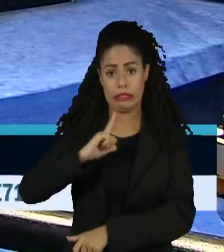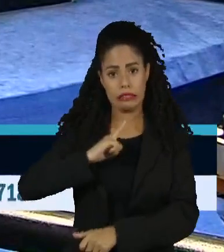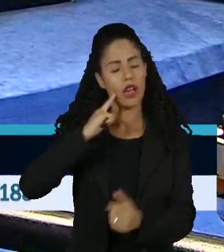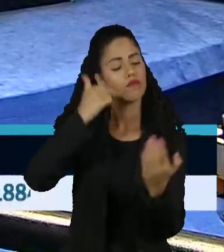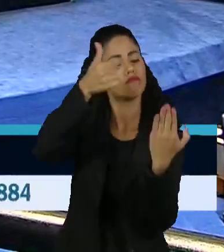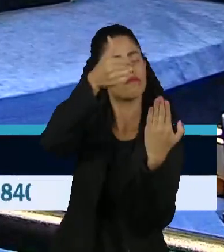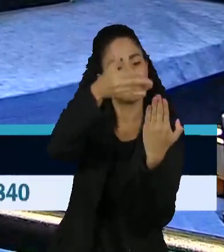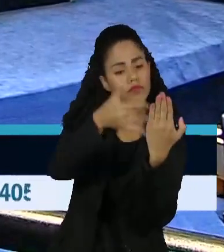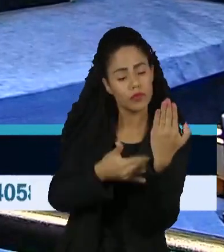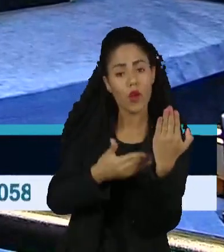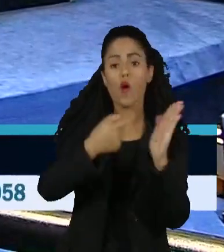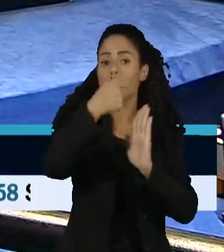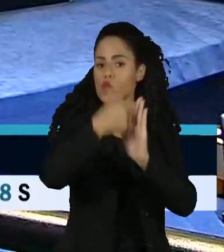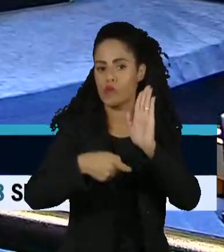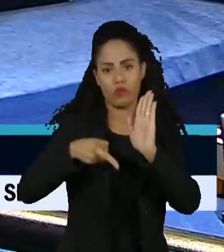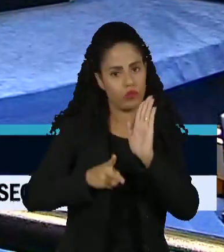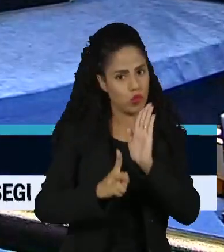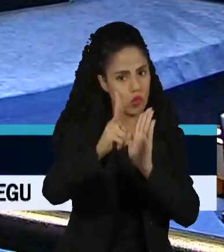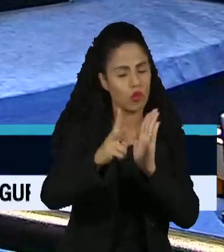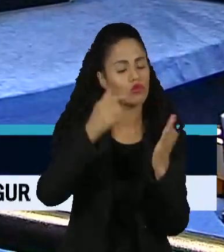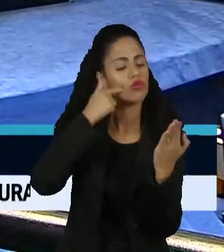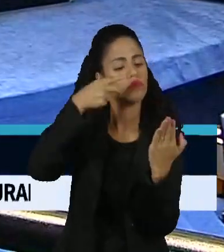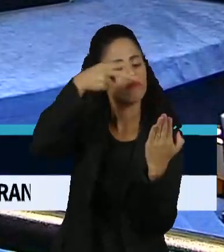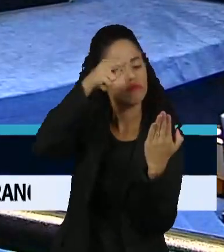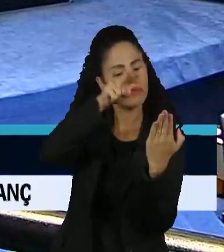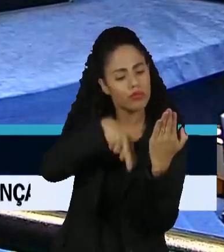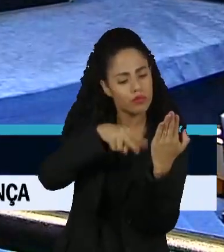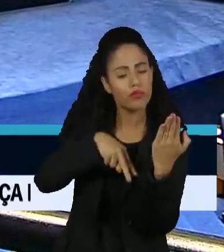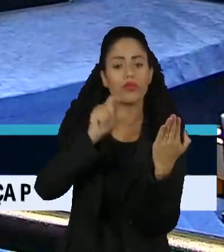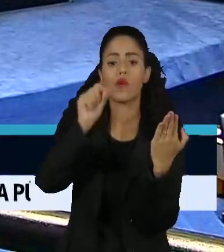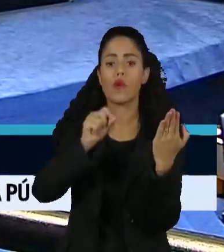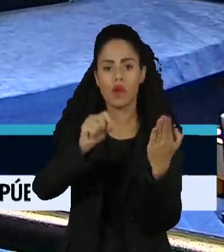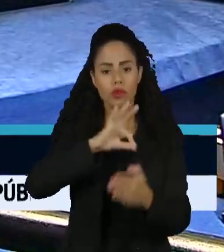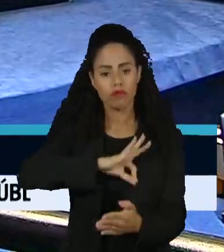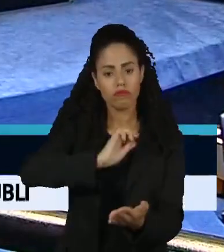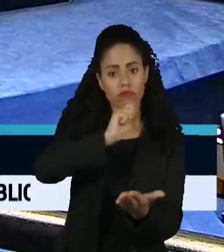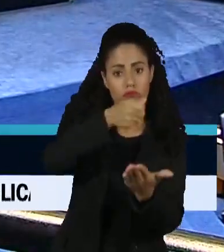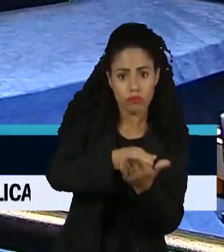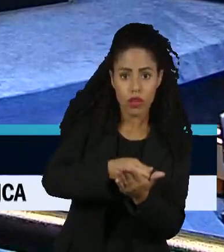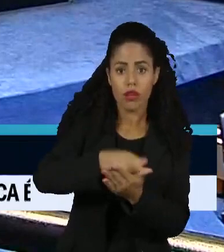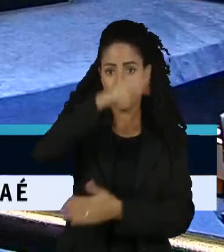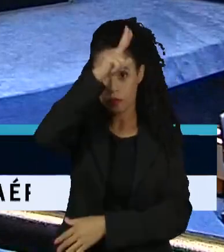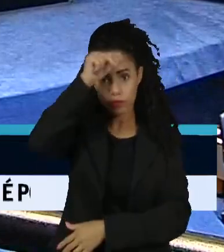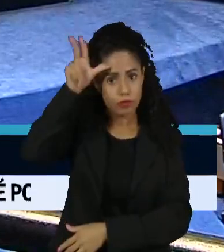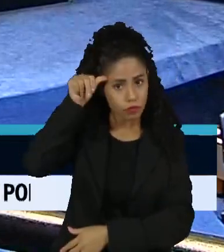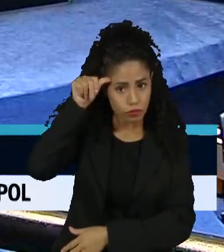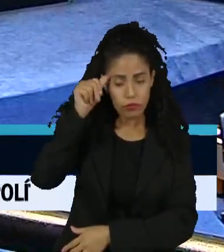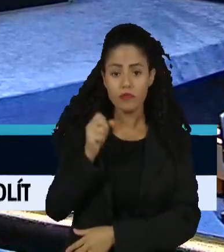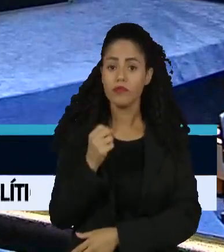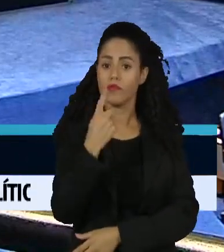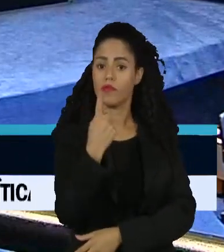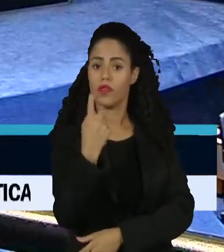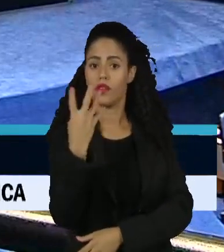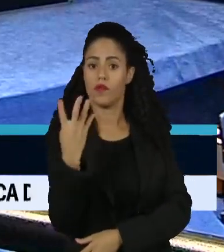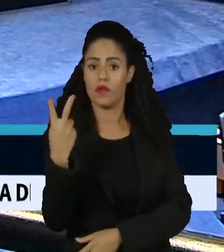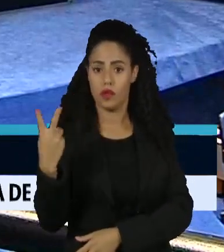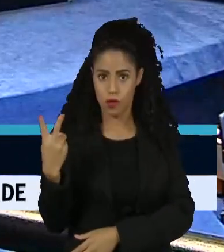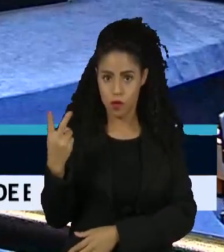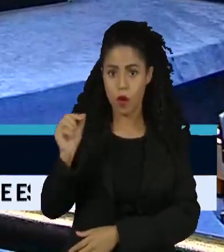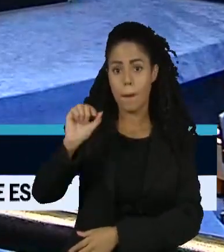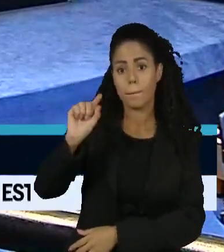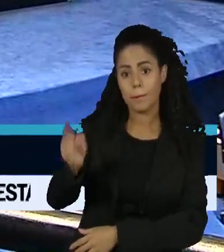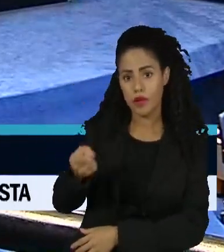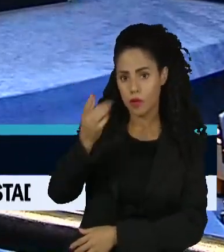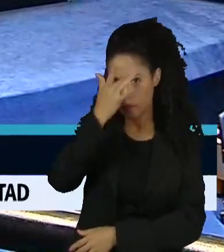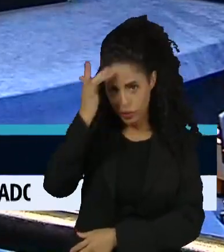manter no seu texto o dispositivo que desonera a folha de pagamento de prefeituras com até 142 mil